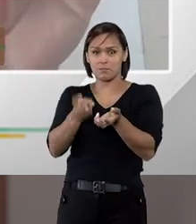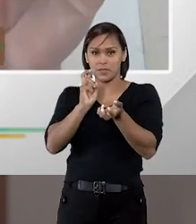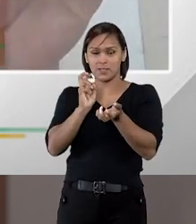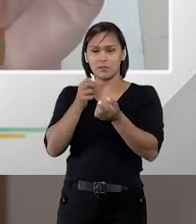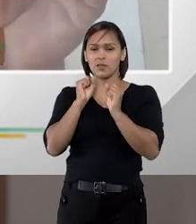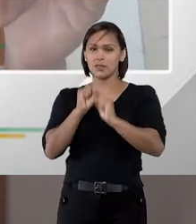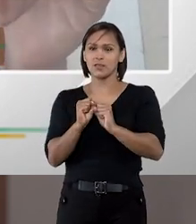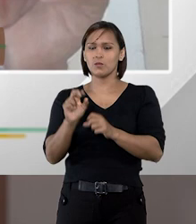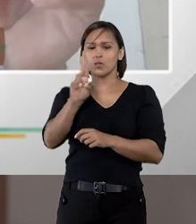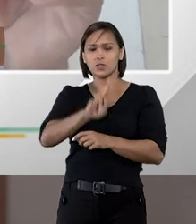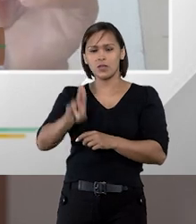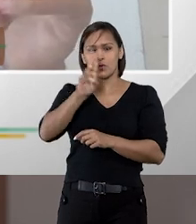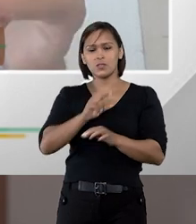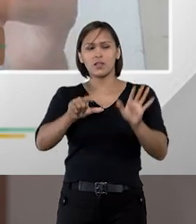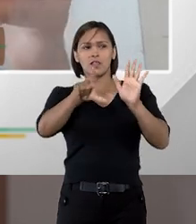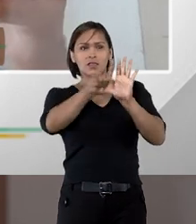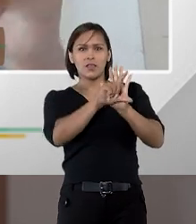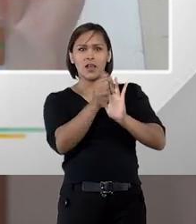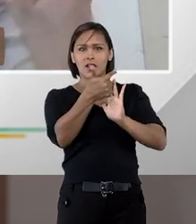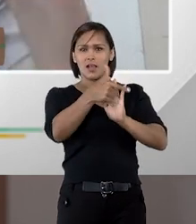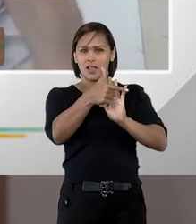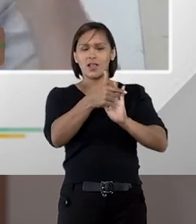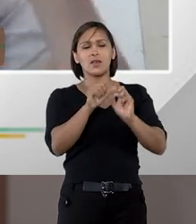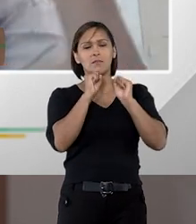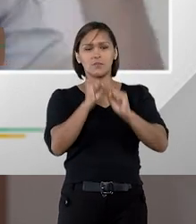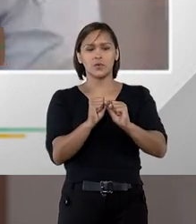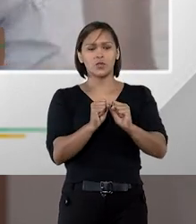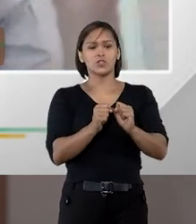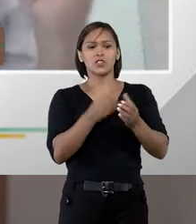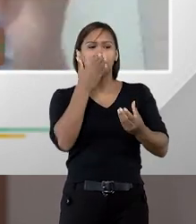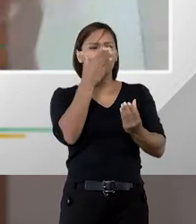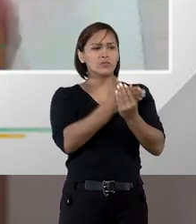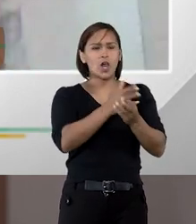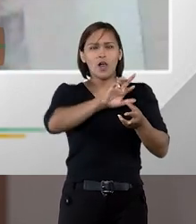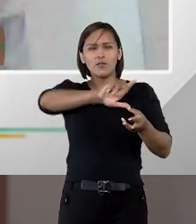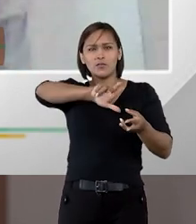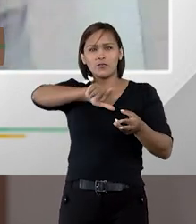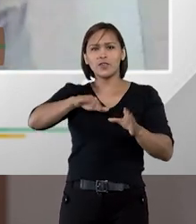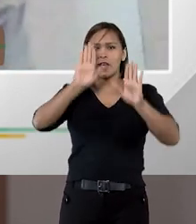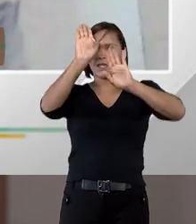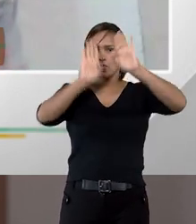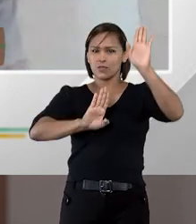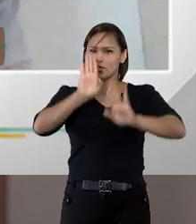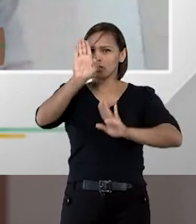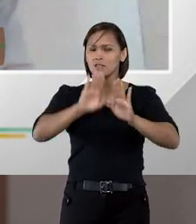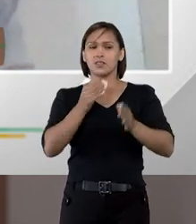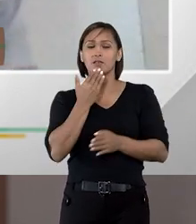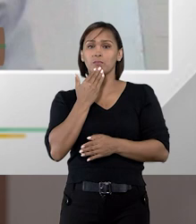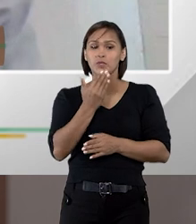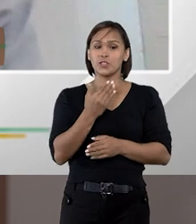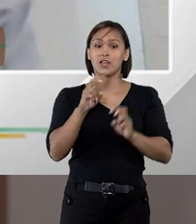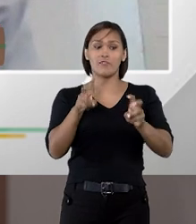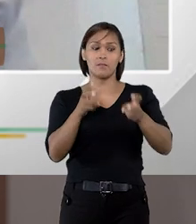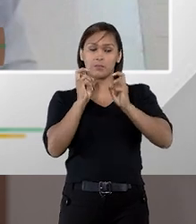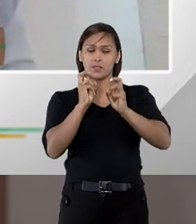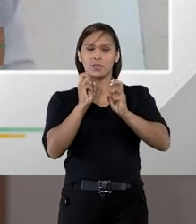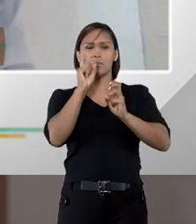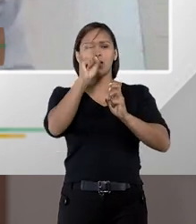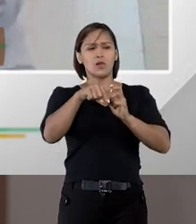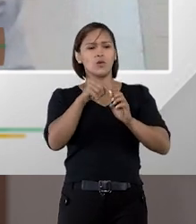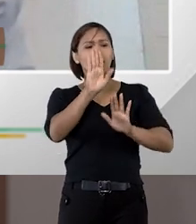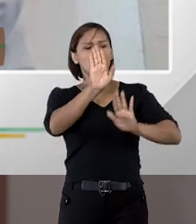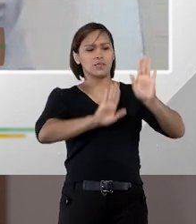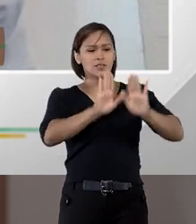Fátima, ele pode estar utilizando das duas leis em procedimentos listatórios diversos. Então isso sim a gente vai enxergar,